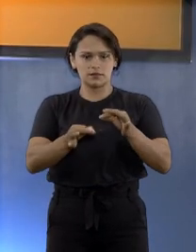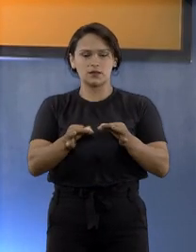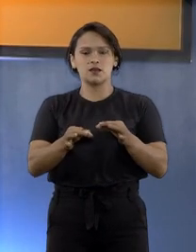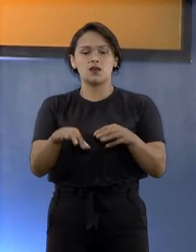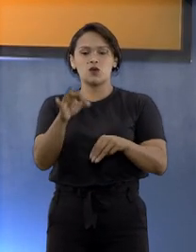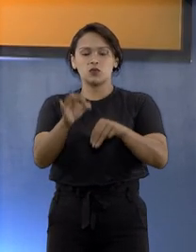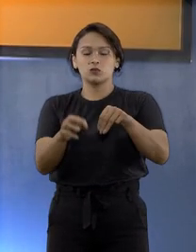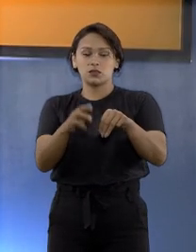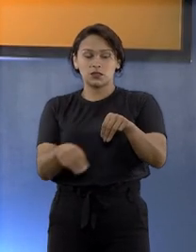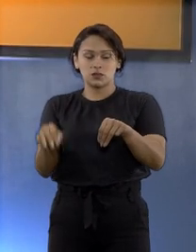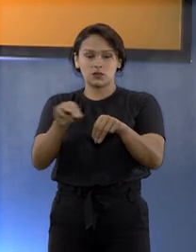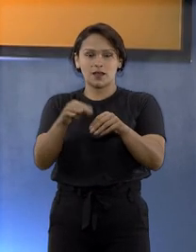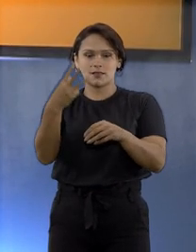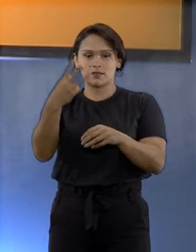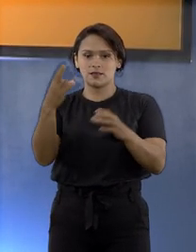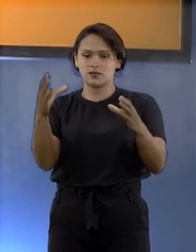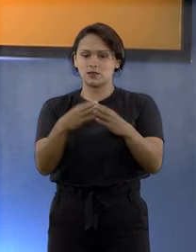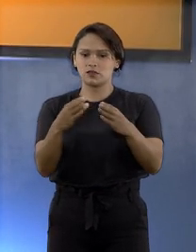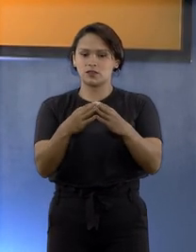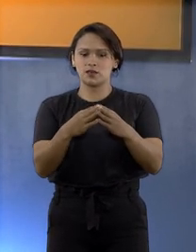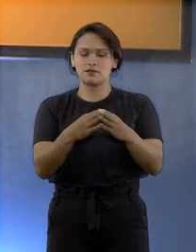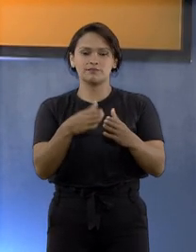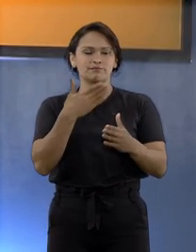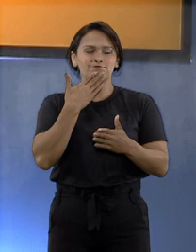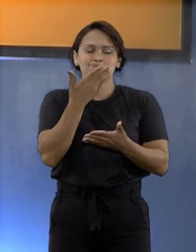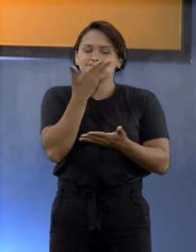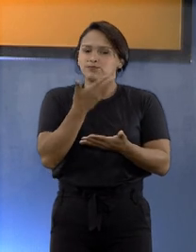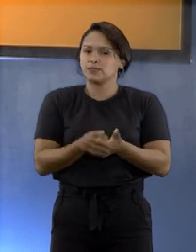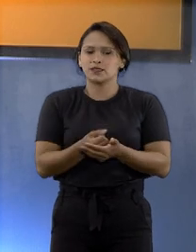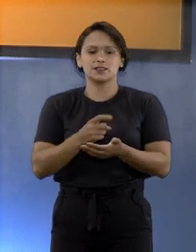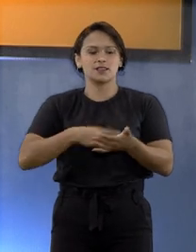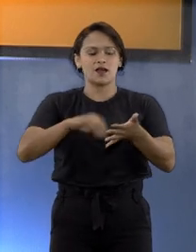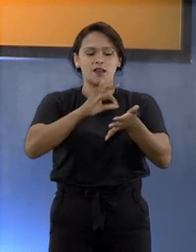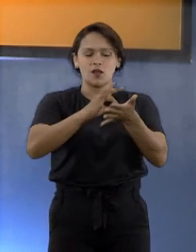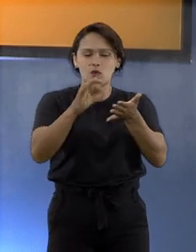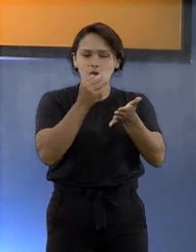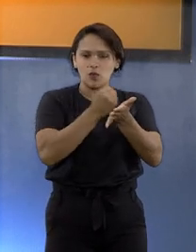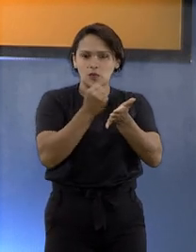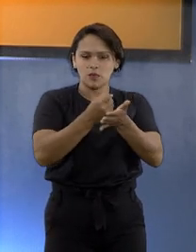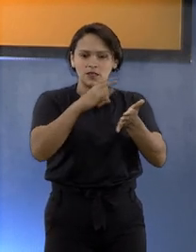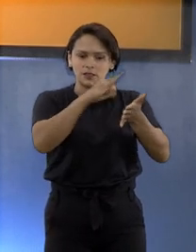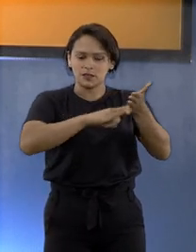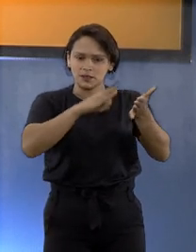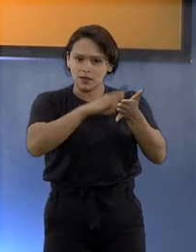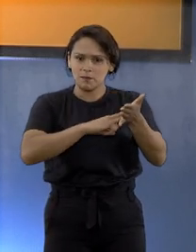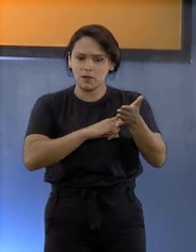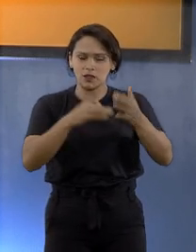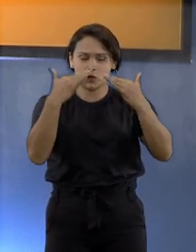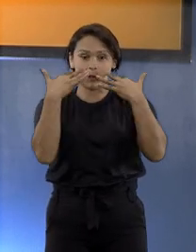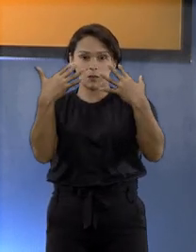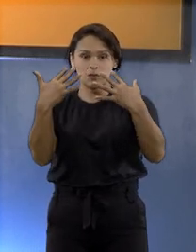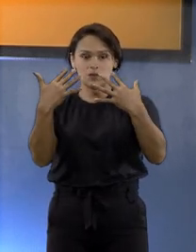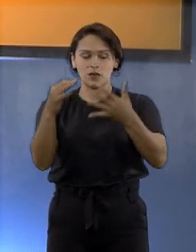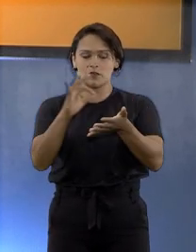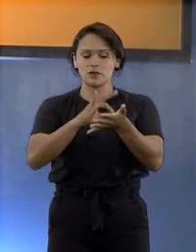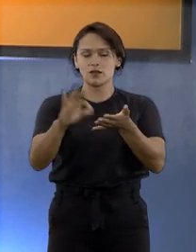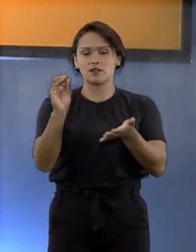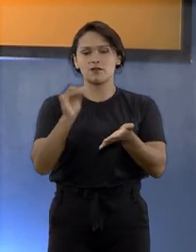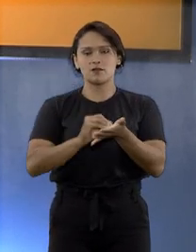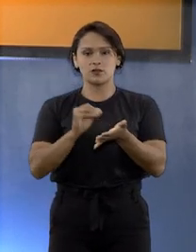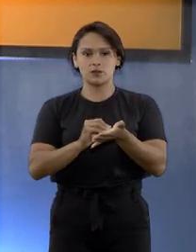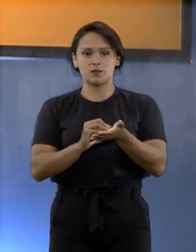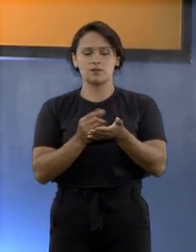ministros da terceira turma não aceitaram cumprimento de testamento público que não foi assinado por tabelião. Vamos